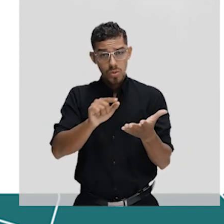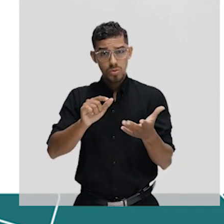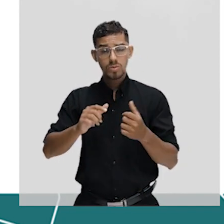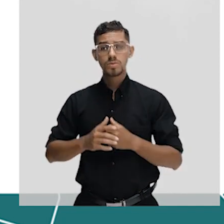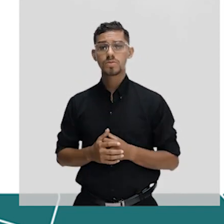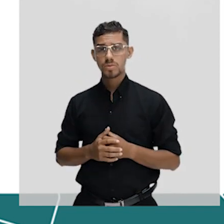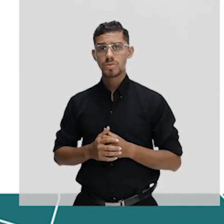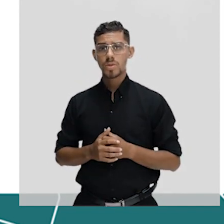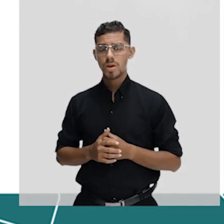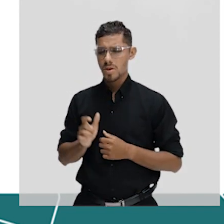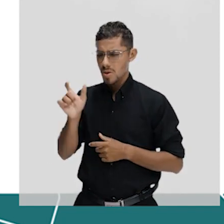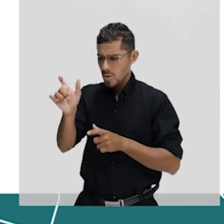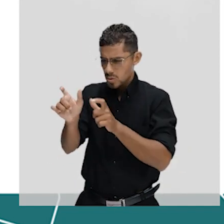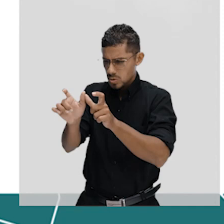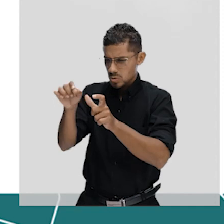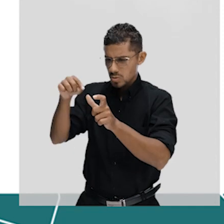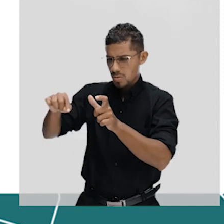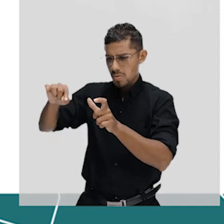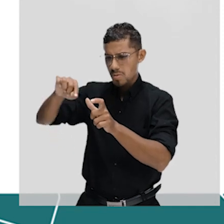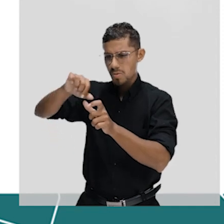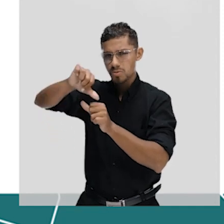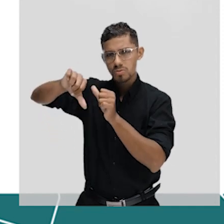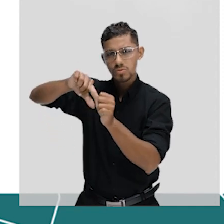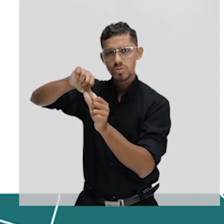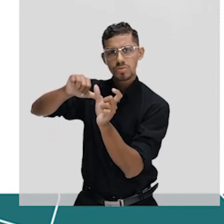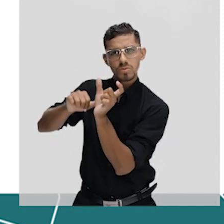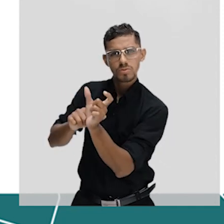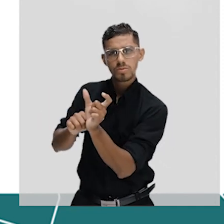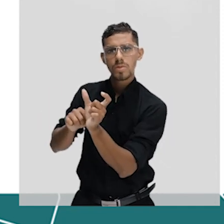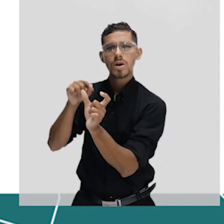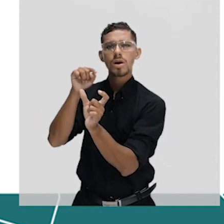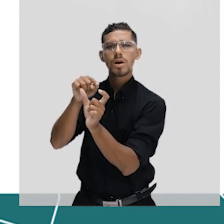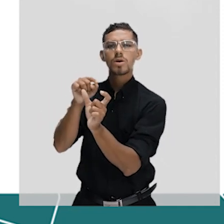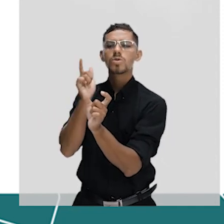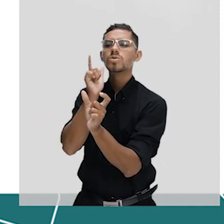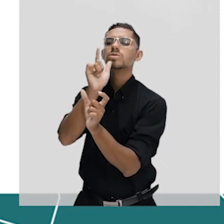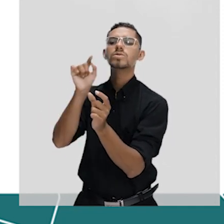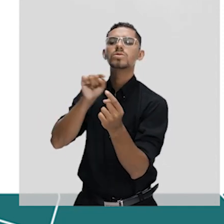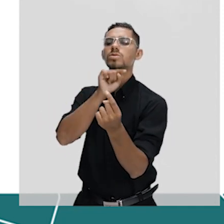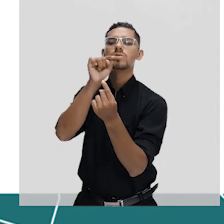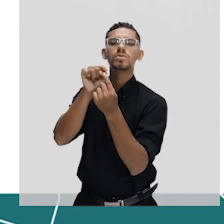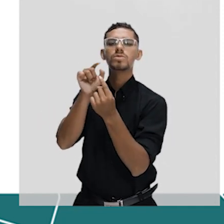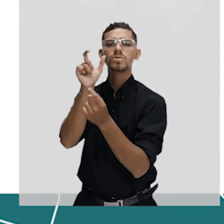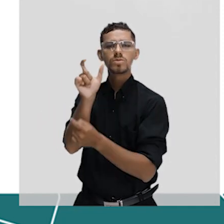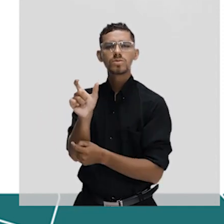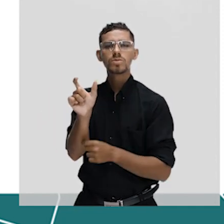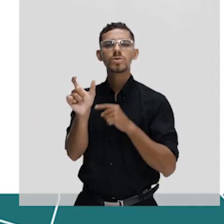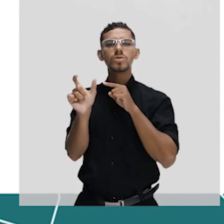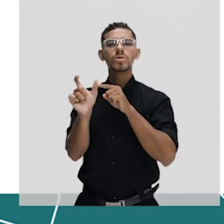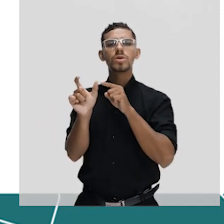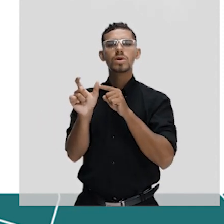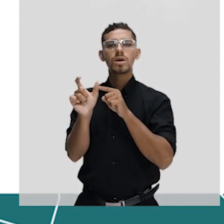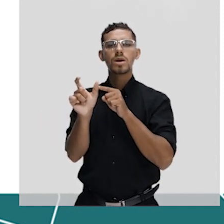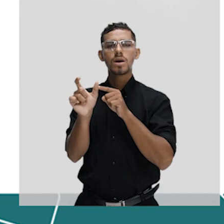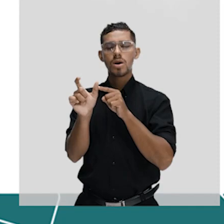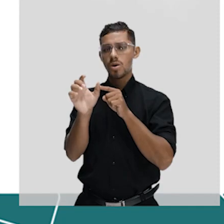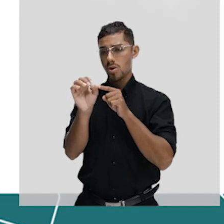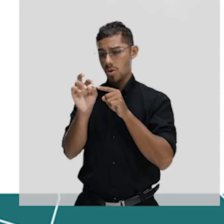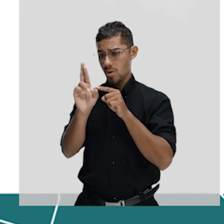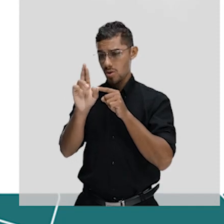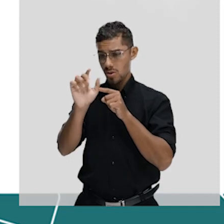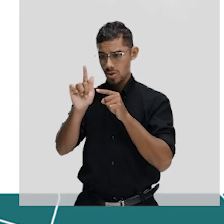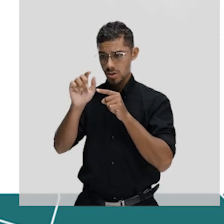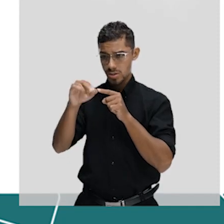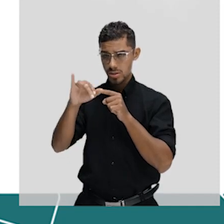o objetivo de trazer benefício para o ser humano. Qualquer técnica que utiliza organismos vivos ou